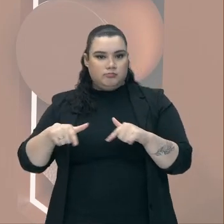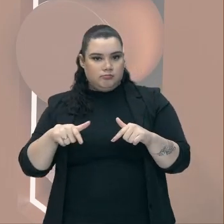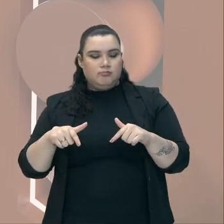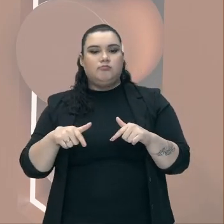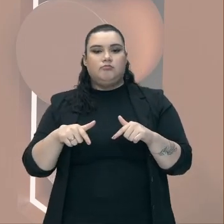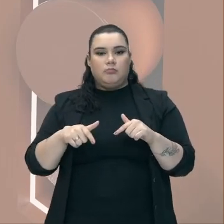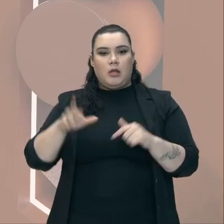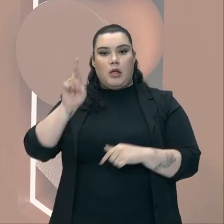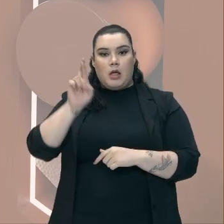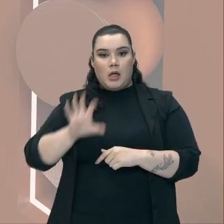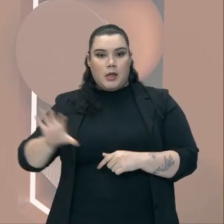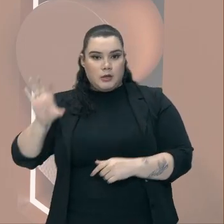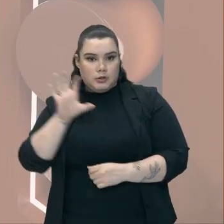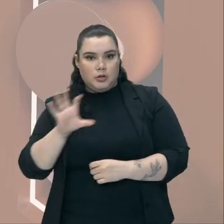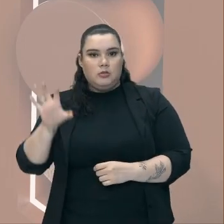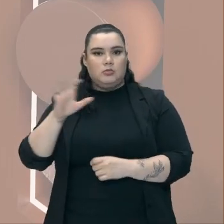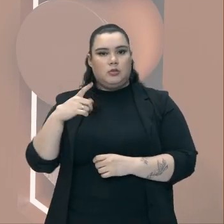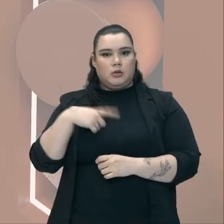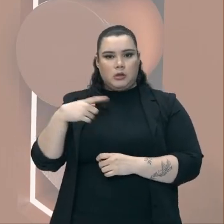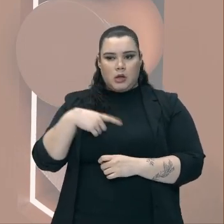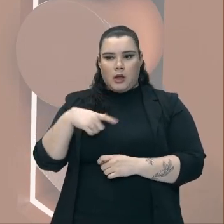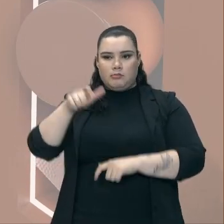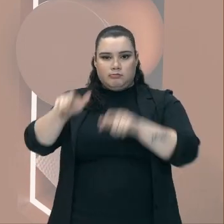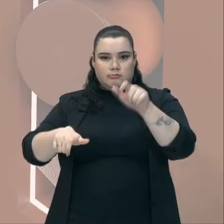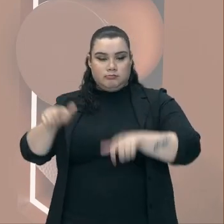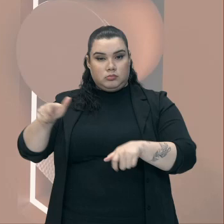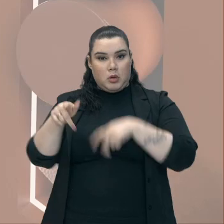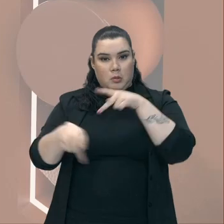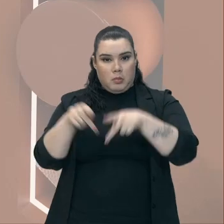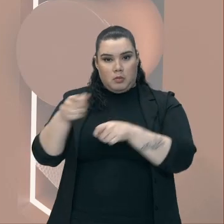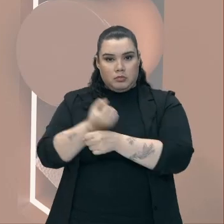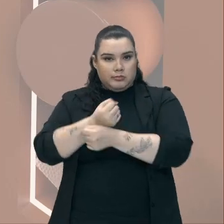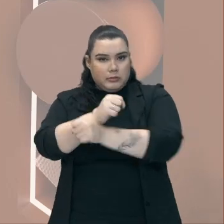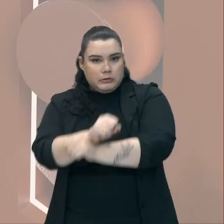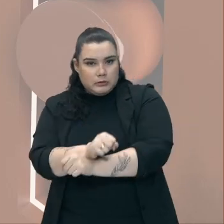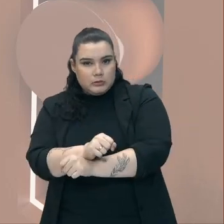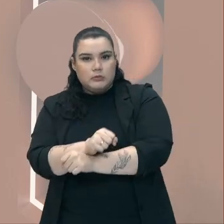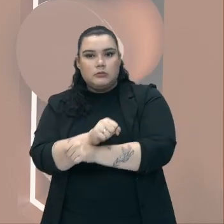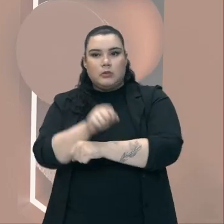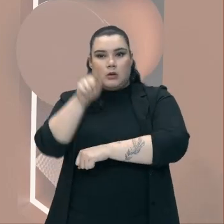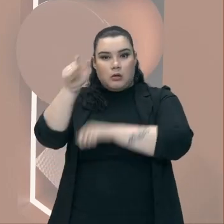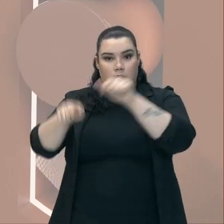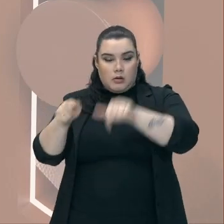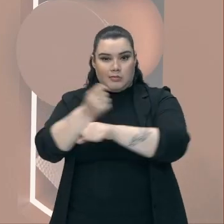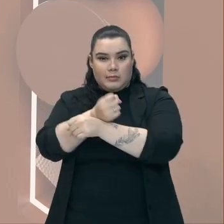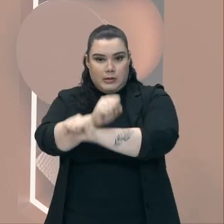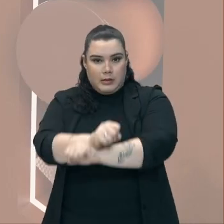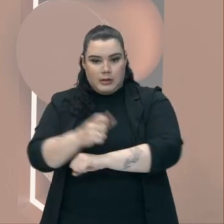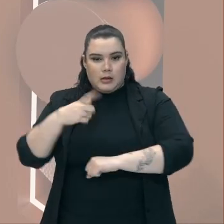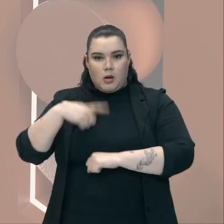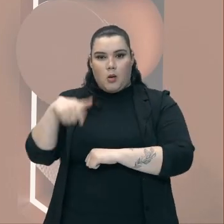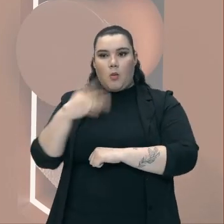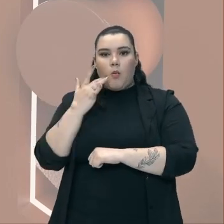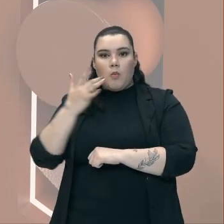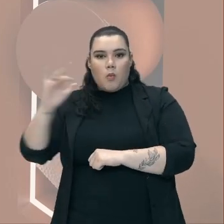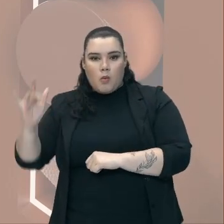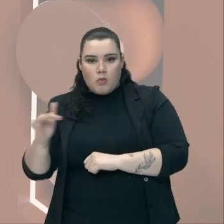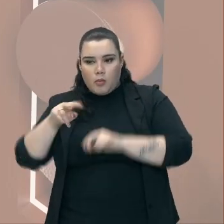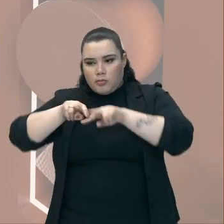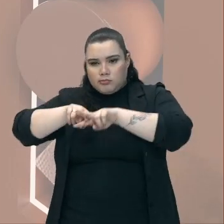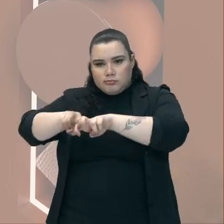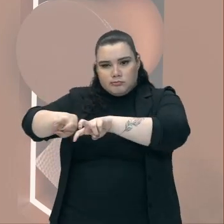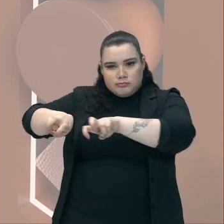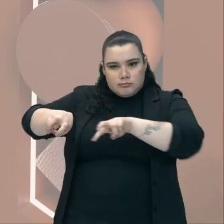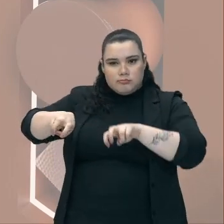Uma região Onde ele tem Os seus escravizados E esses escravizados Extraem o ouro Daquela região E